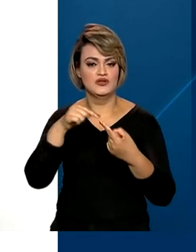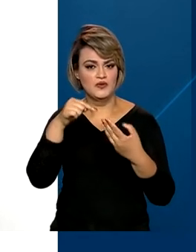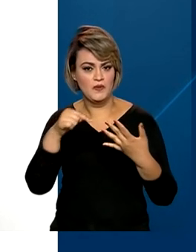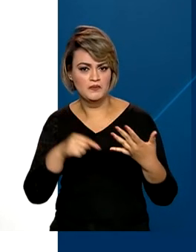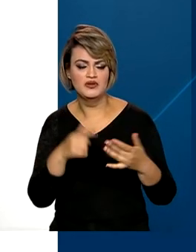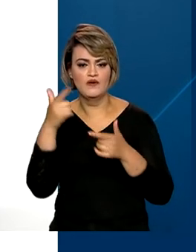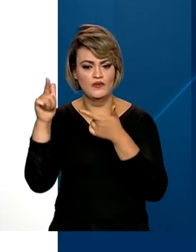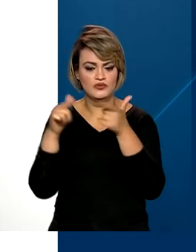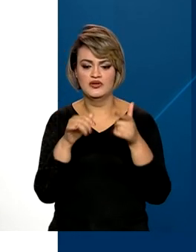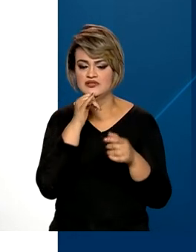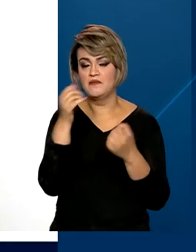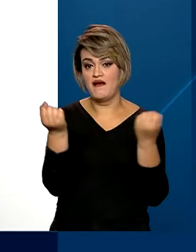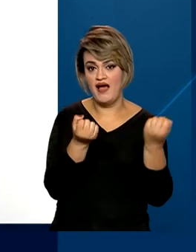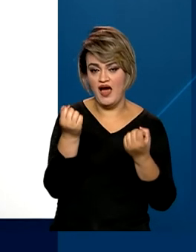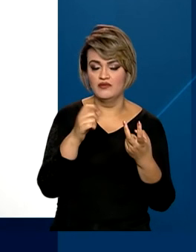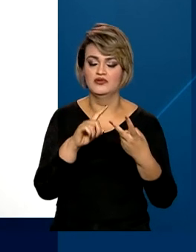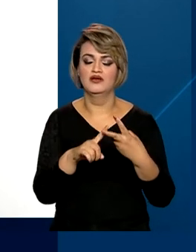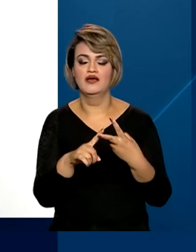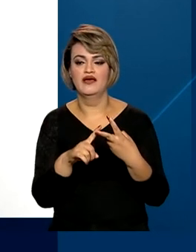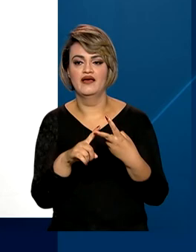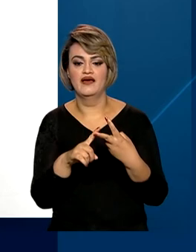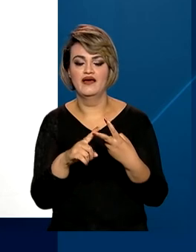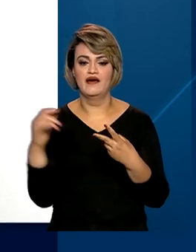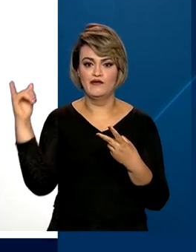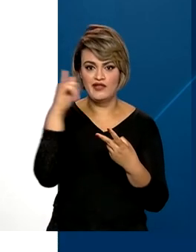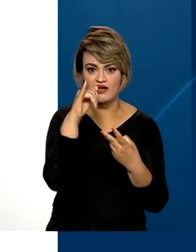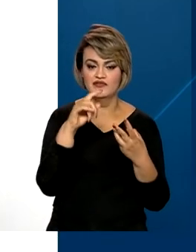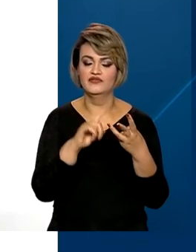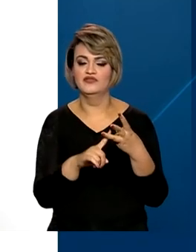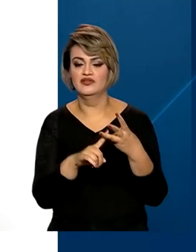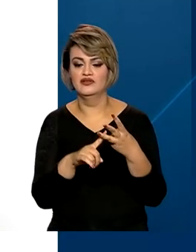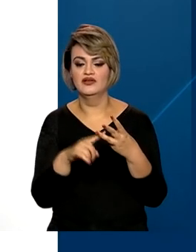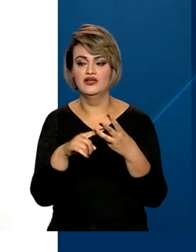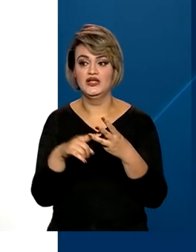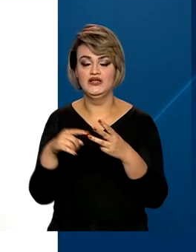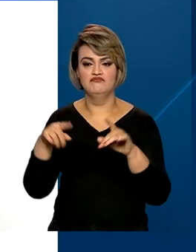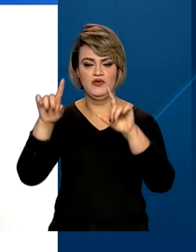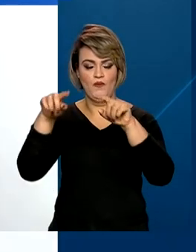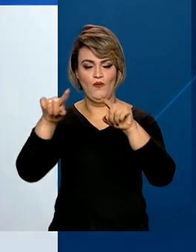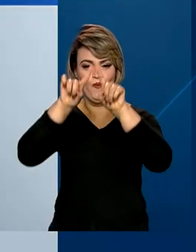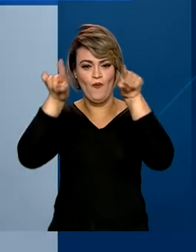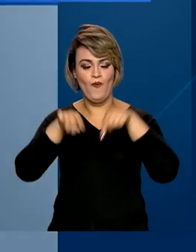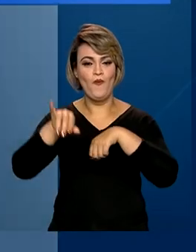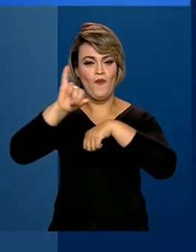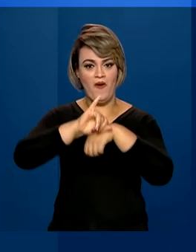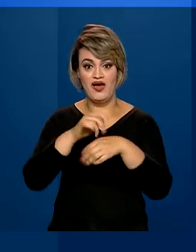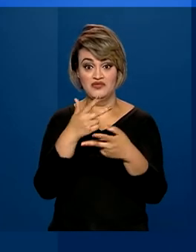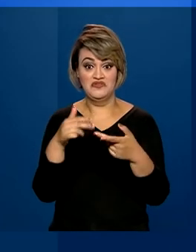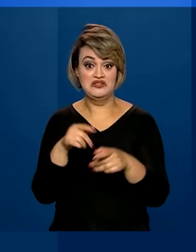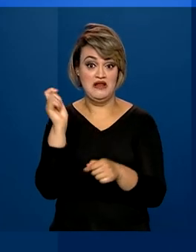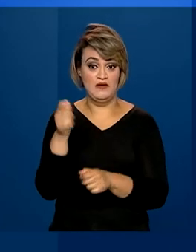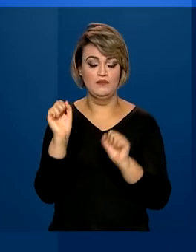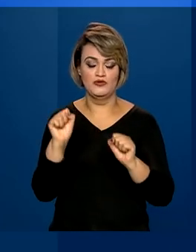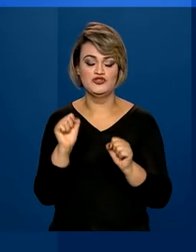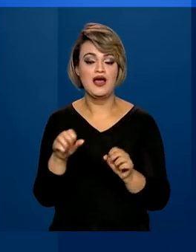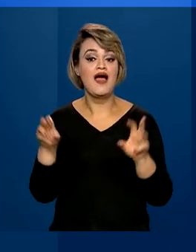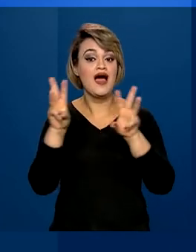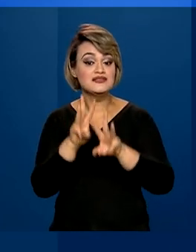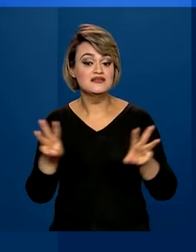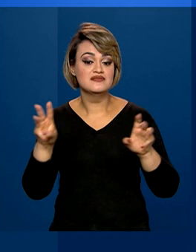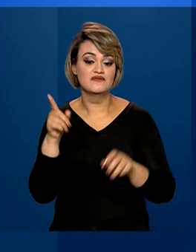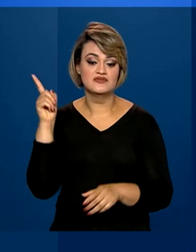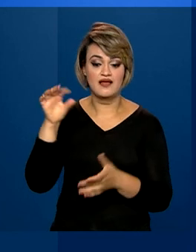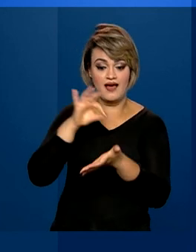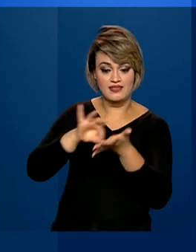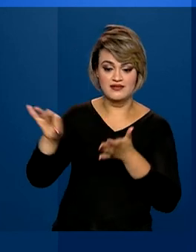móveis, como veículos terrestres, aeronaves e obras de arte. Para acessar a plataforma, basta fazer o